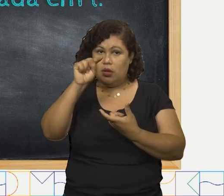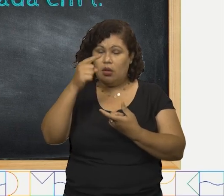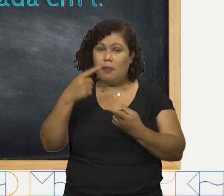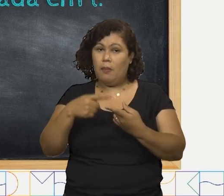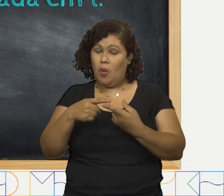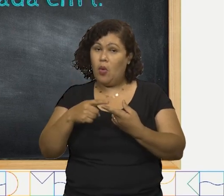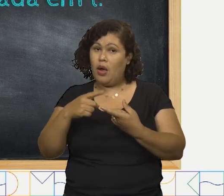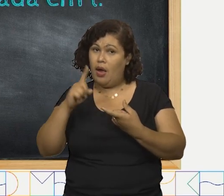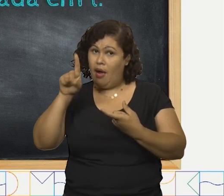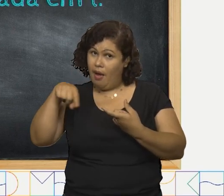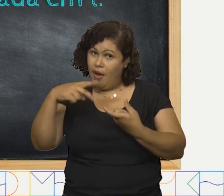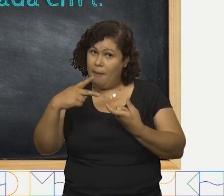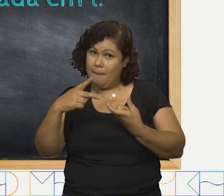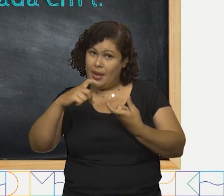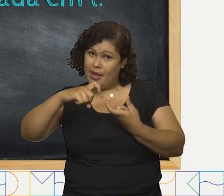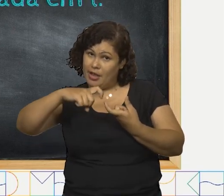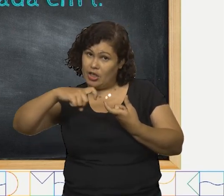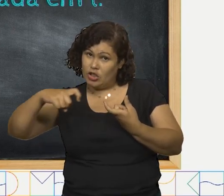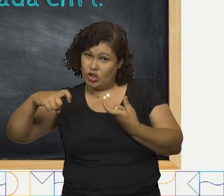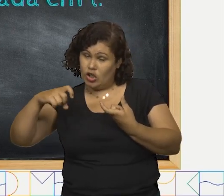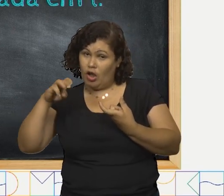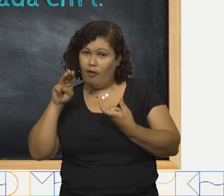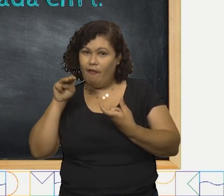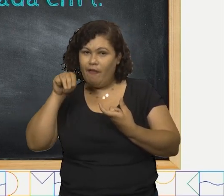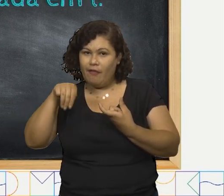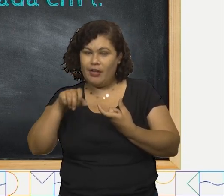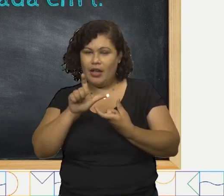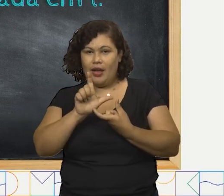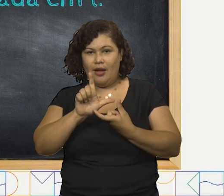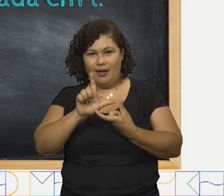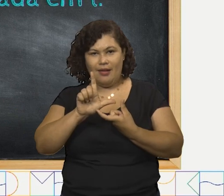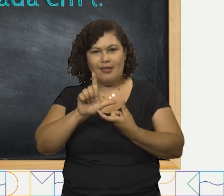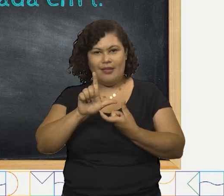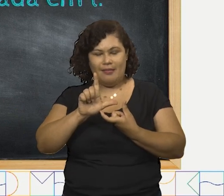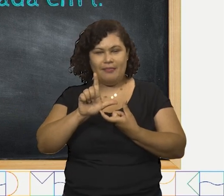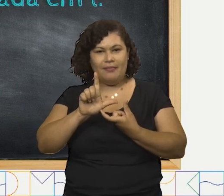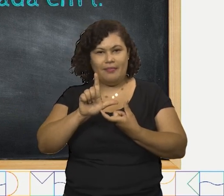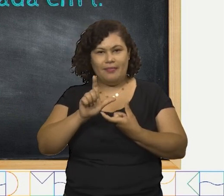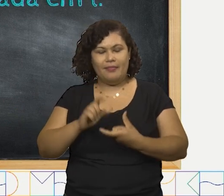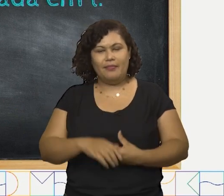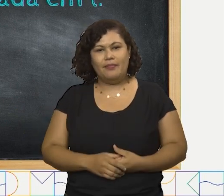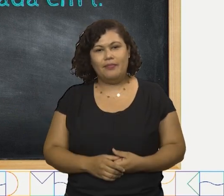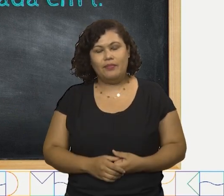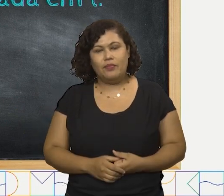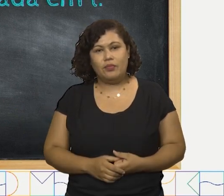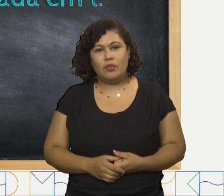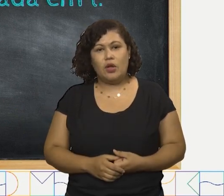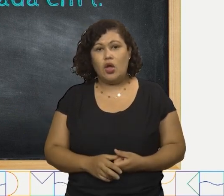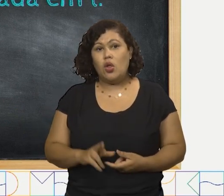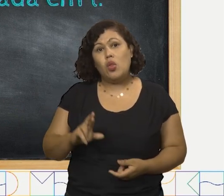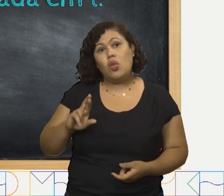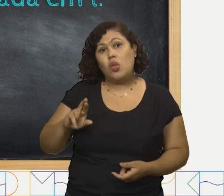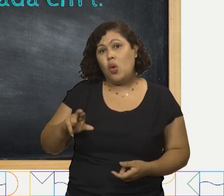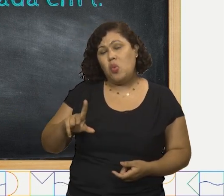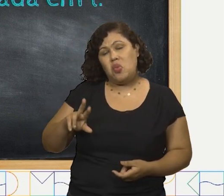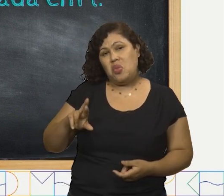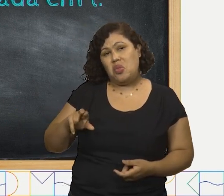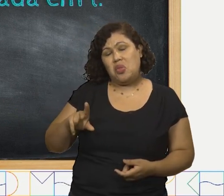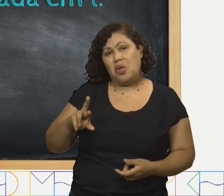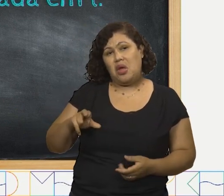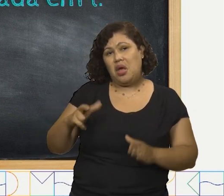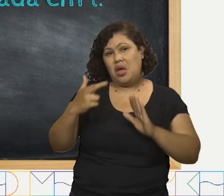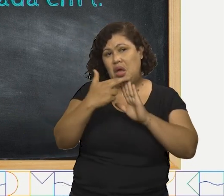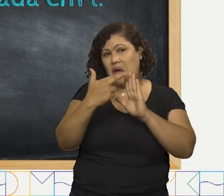ser uma palavra paroxítona terminada em L. Não existe esta